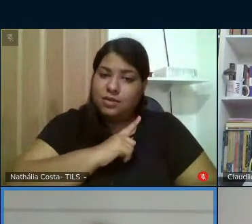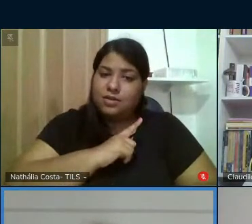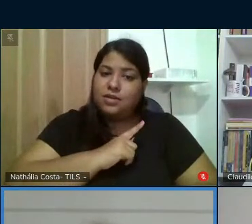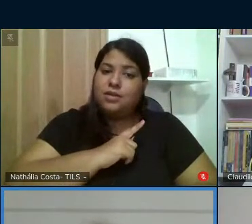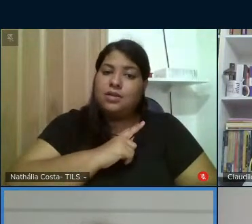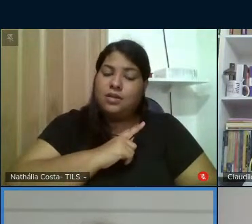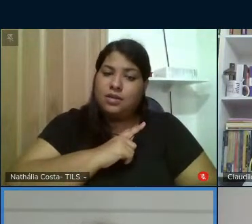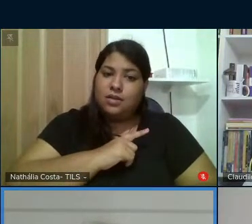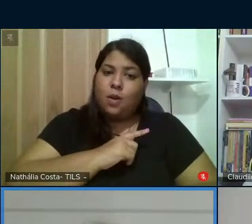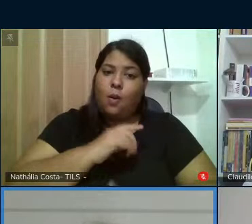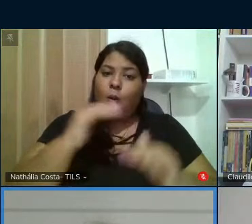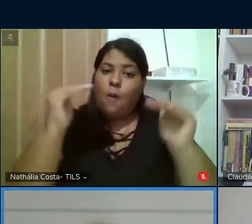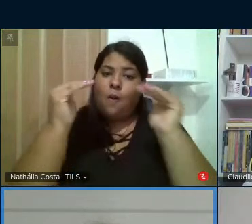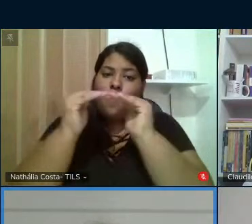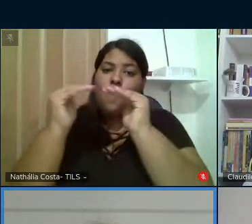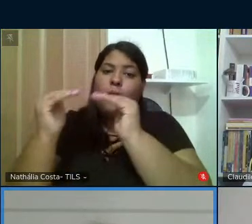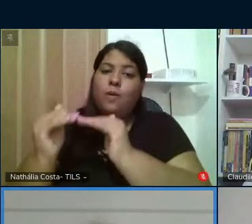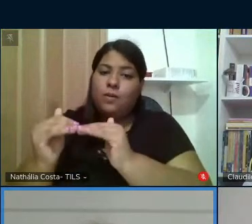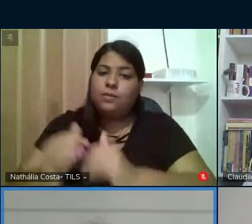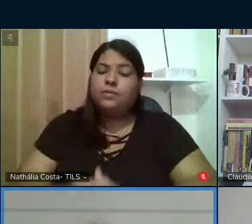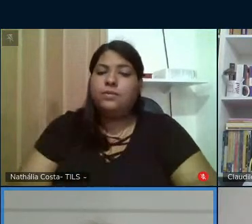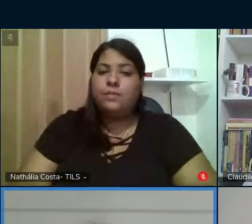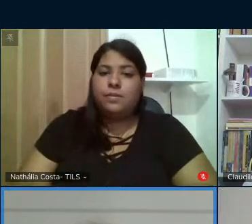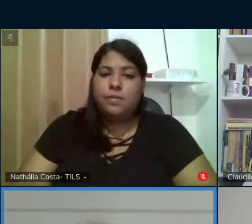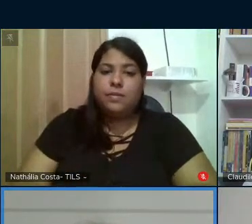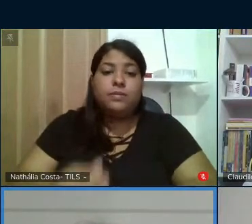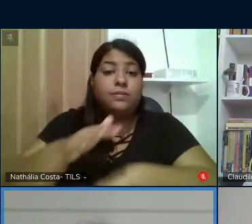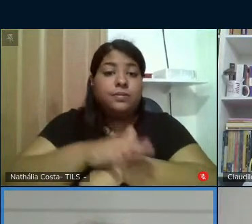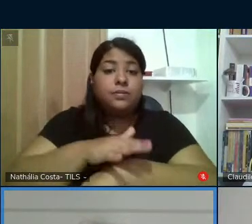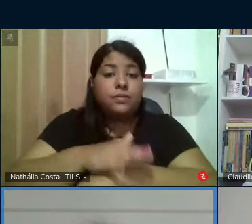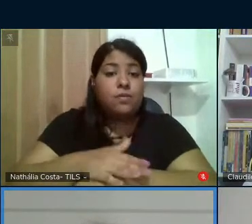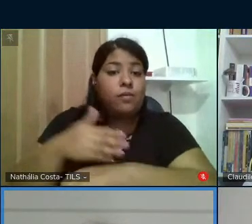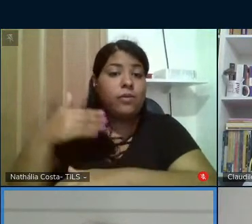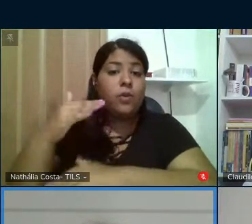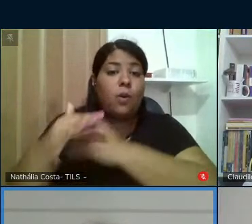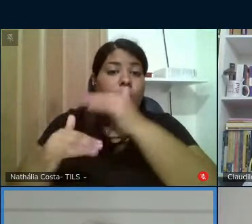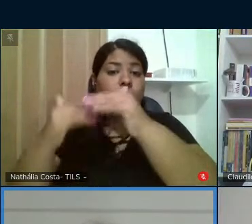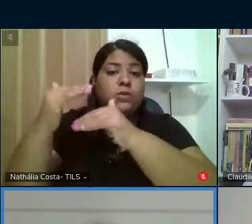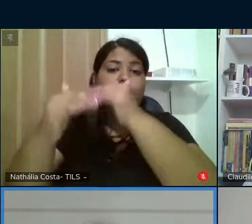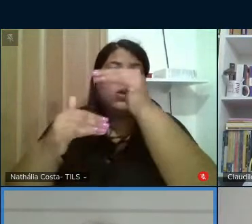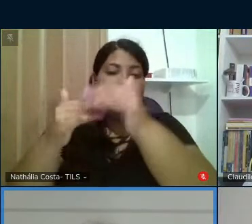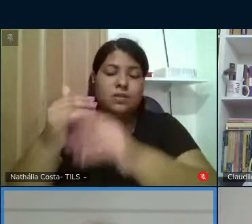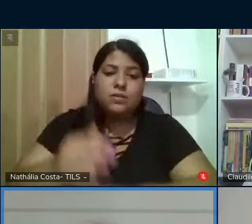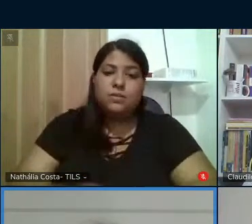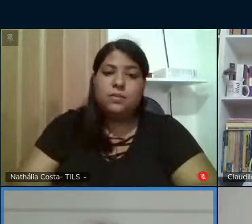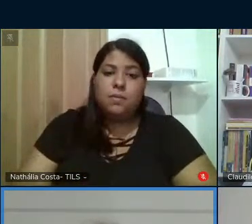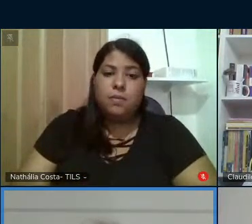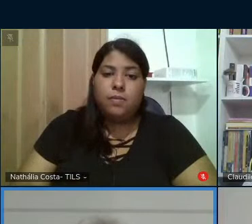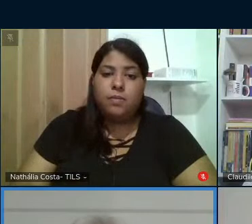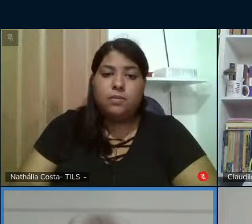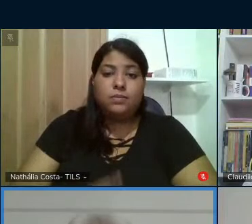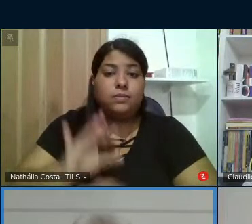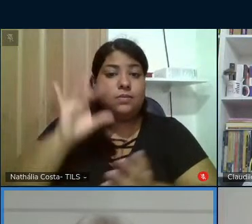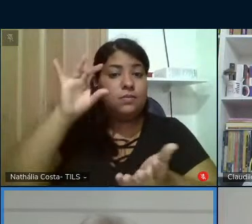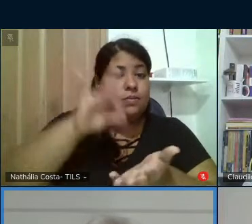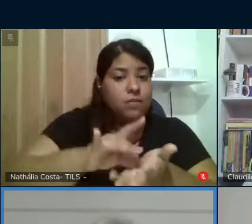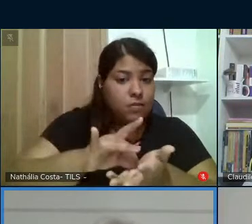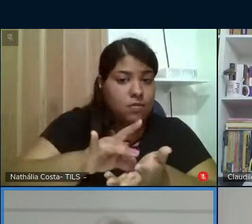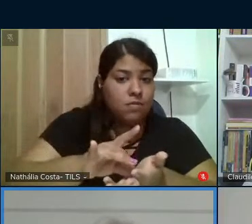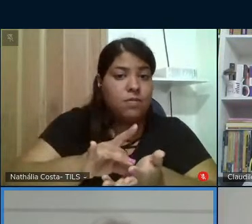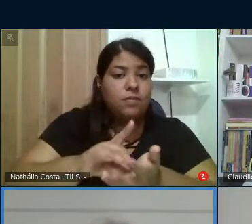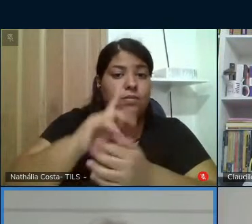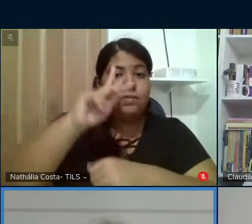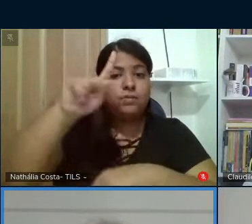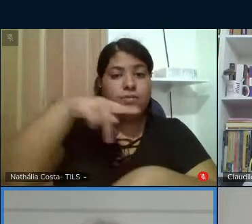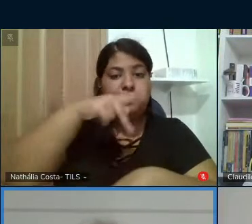concórdia né tempos de construção né efetiva de